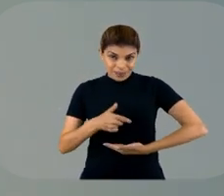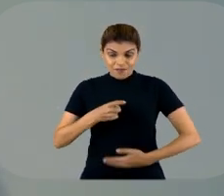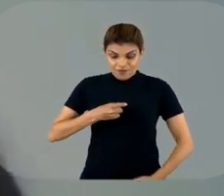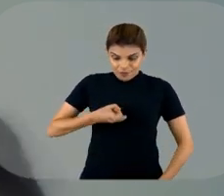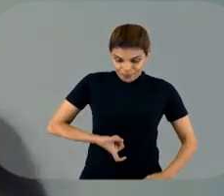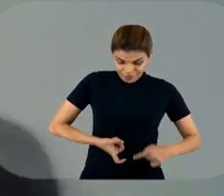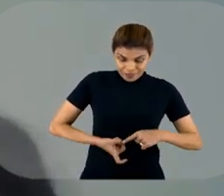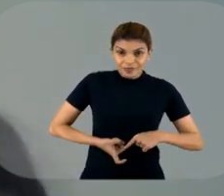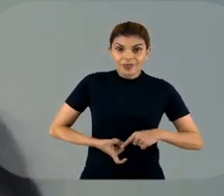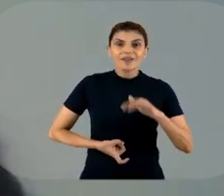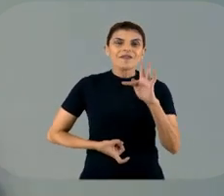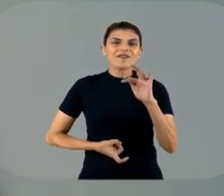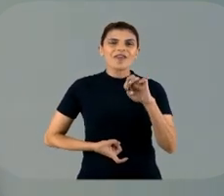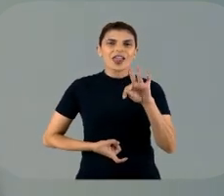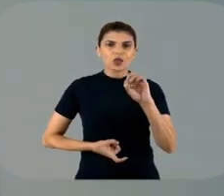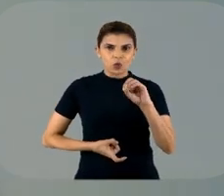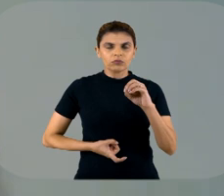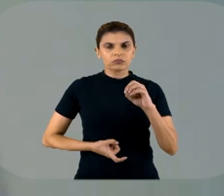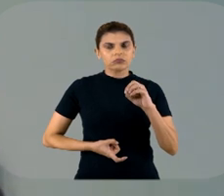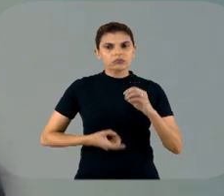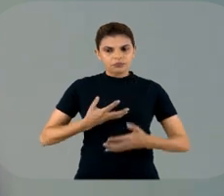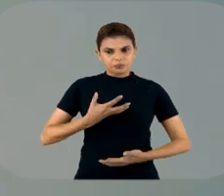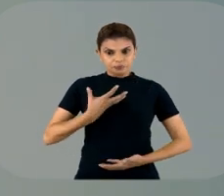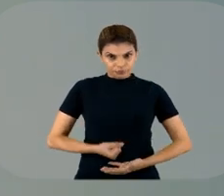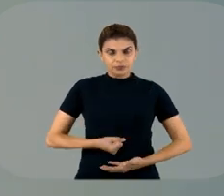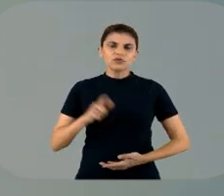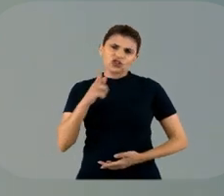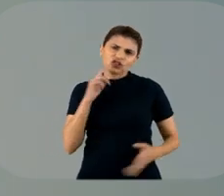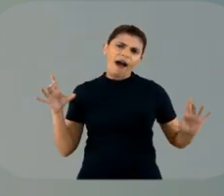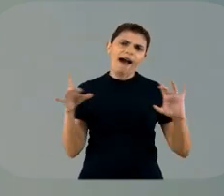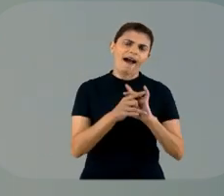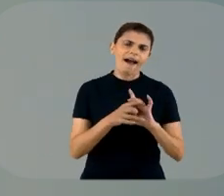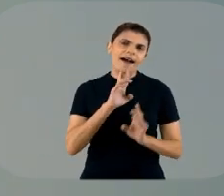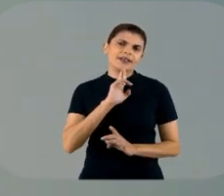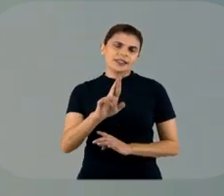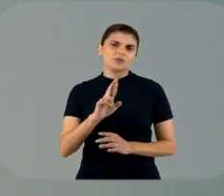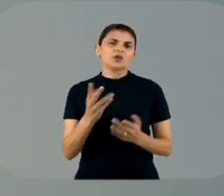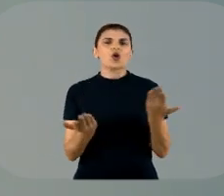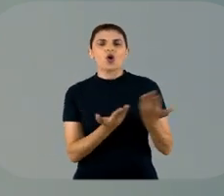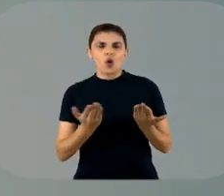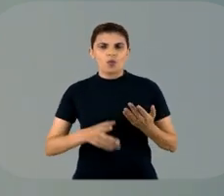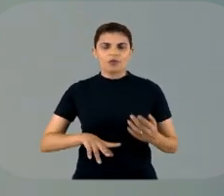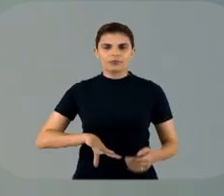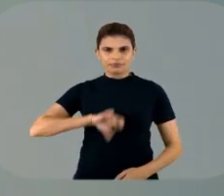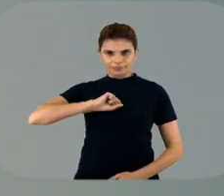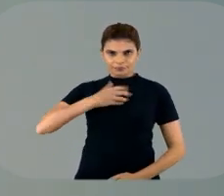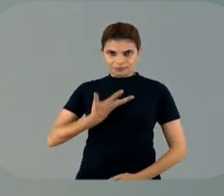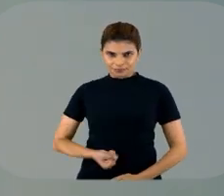mas que você acabou, na verdade, já abordando na questão da transmissão vertical.